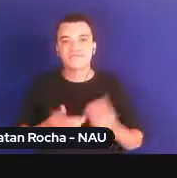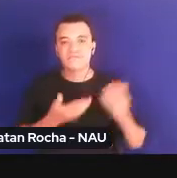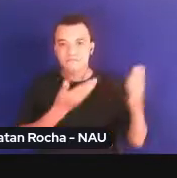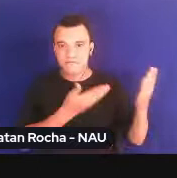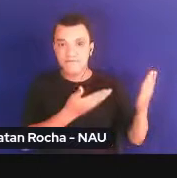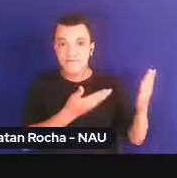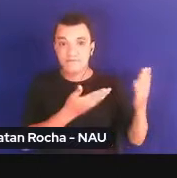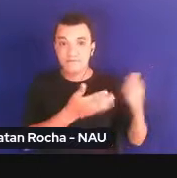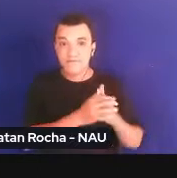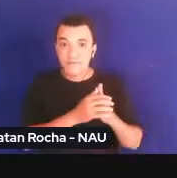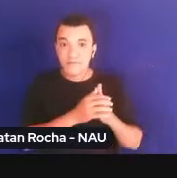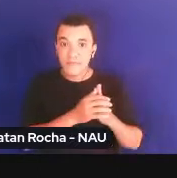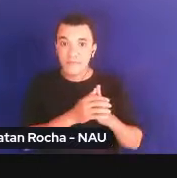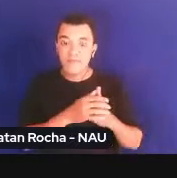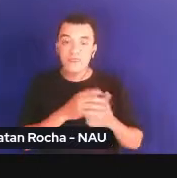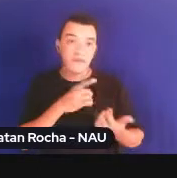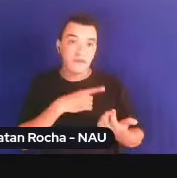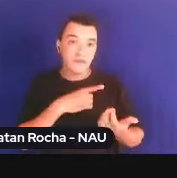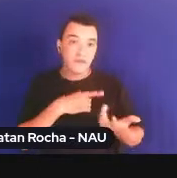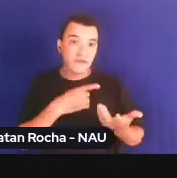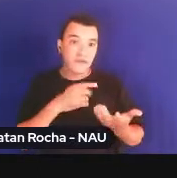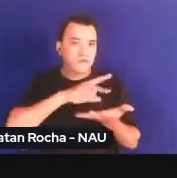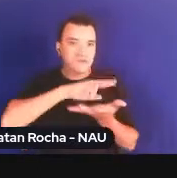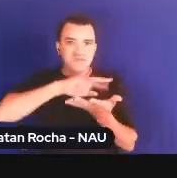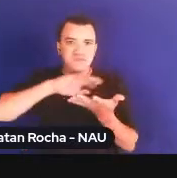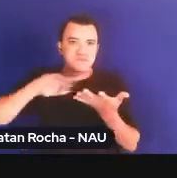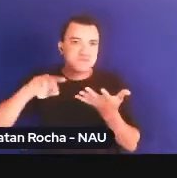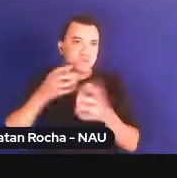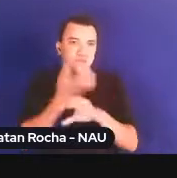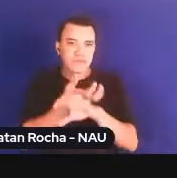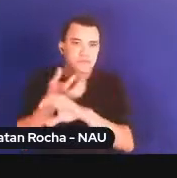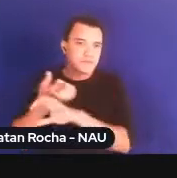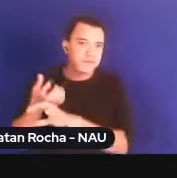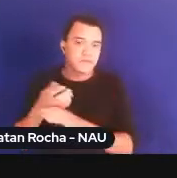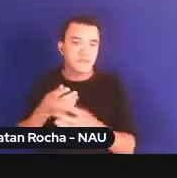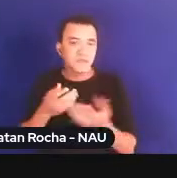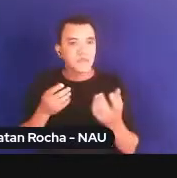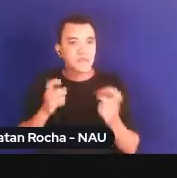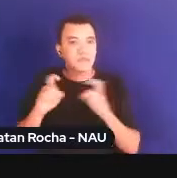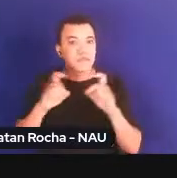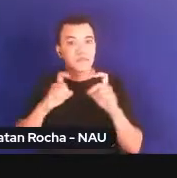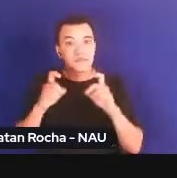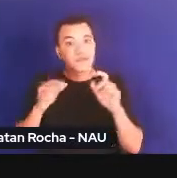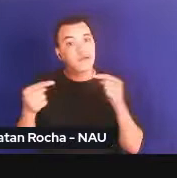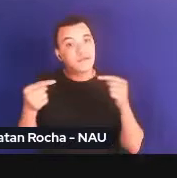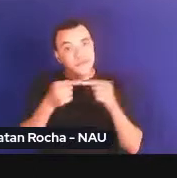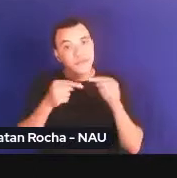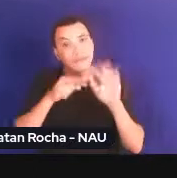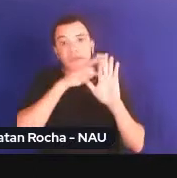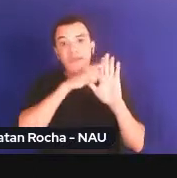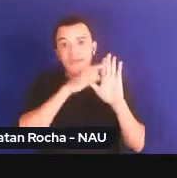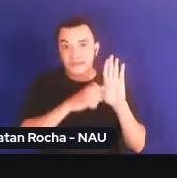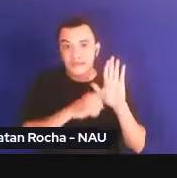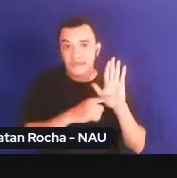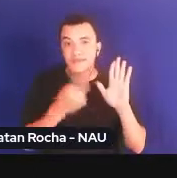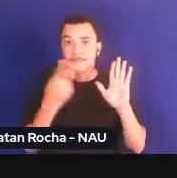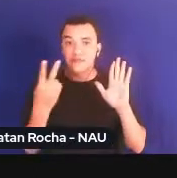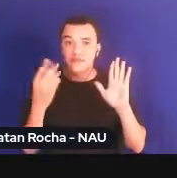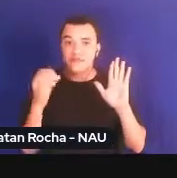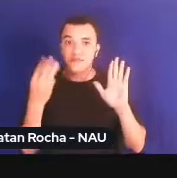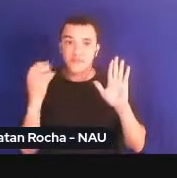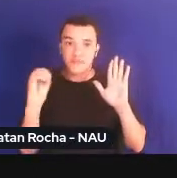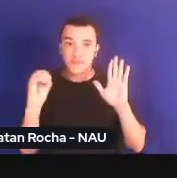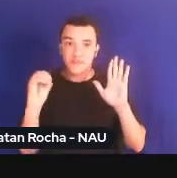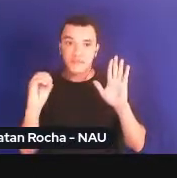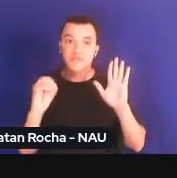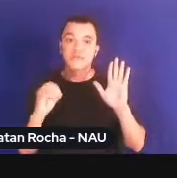espaço para o Inter para o Trans para o Multidisciplinar para a Gira 2030 para as relações internacionais humanitárias que se